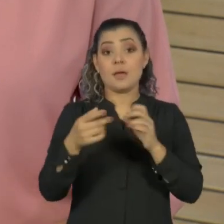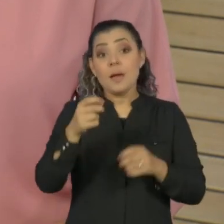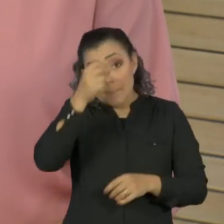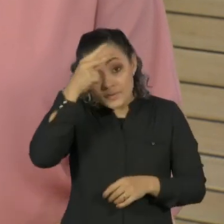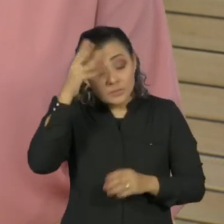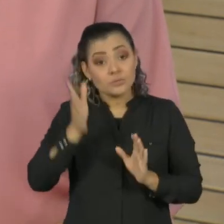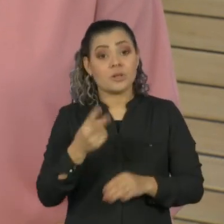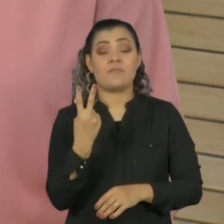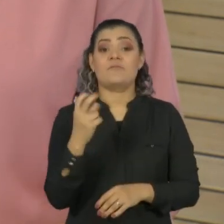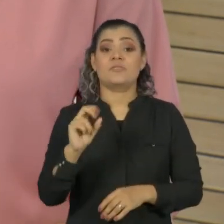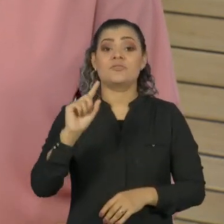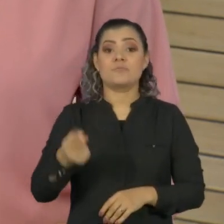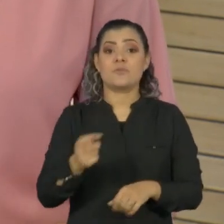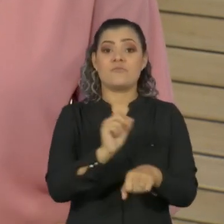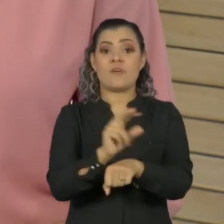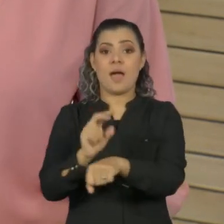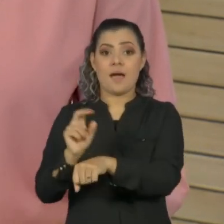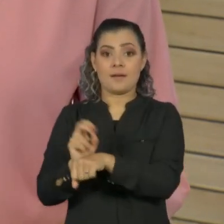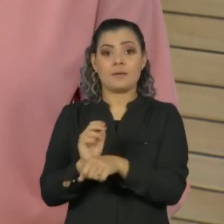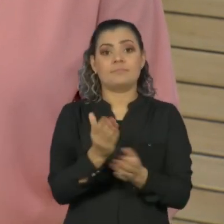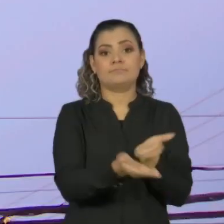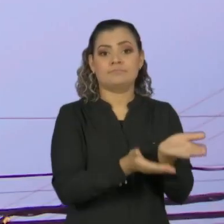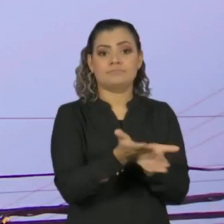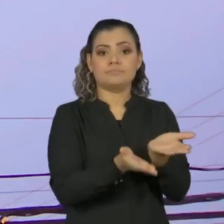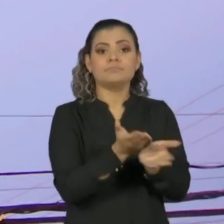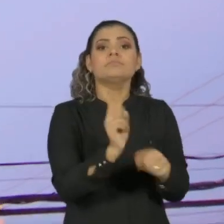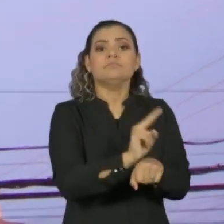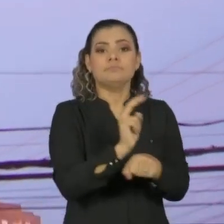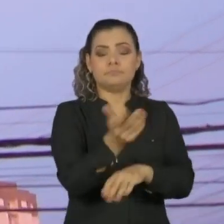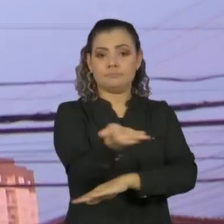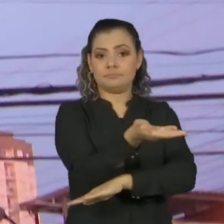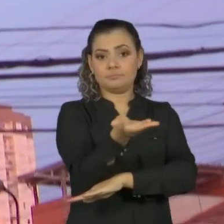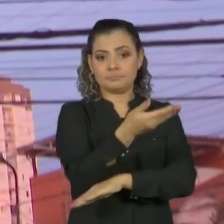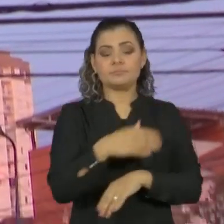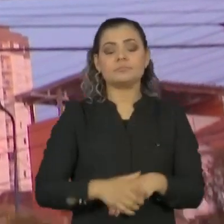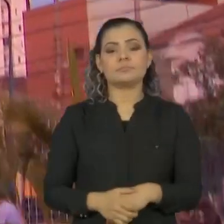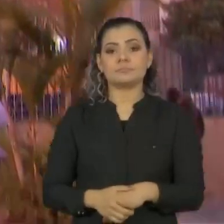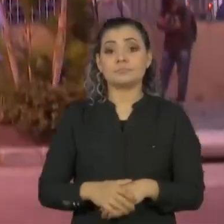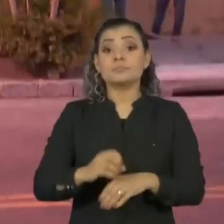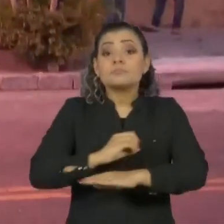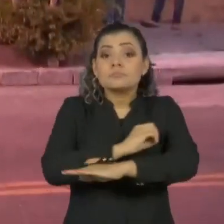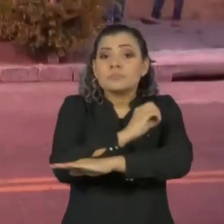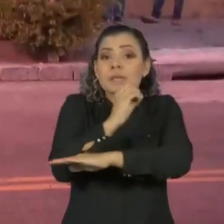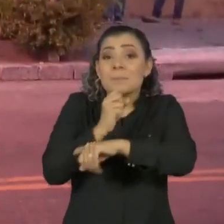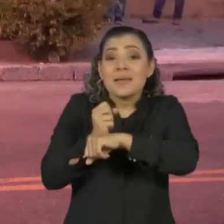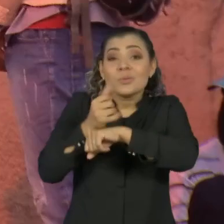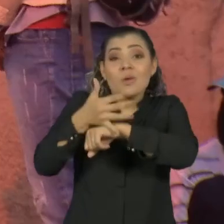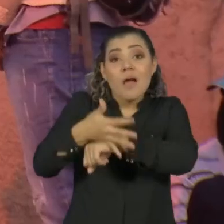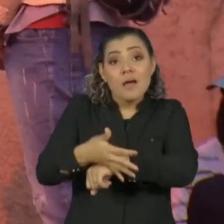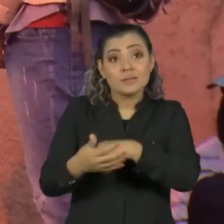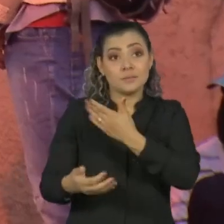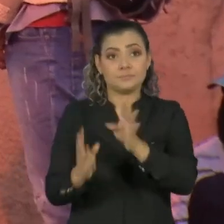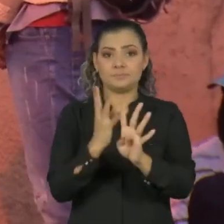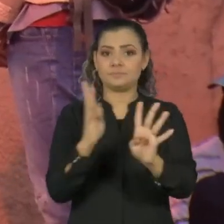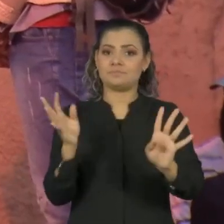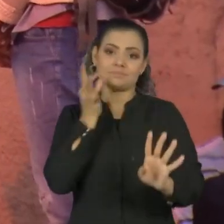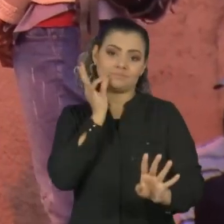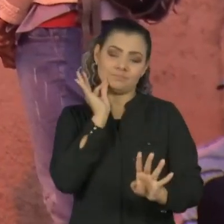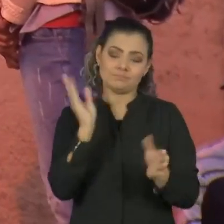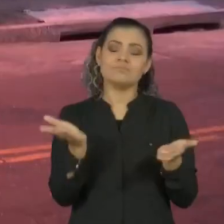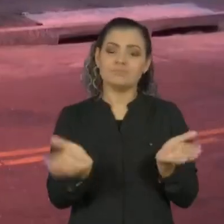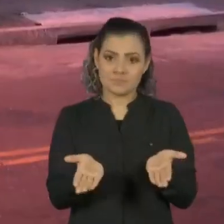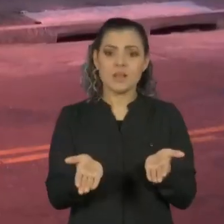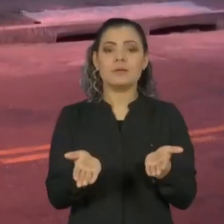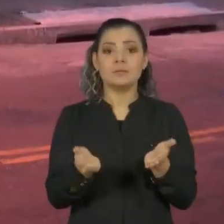de atingir 20 mil vagas para esta população. O dia nem clareou e a fila para tomar café da manhã já se formava na